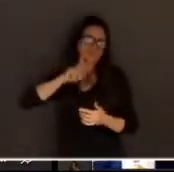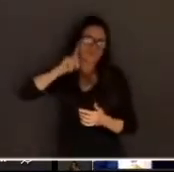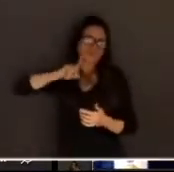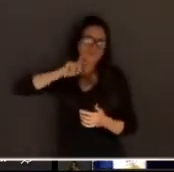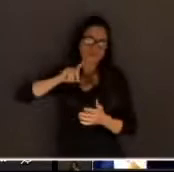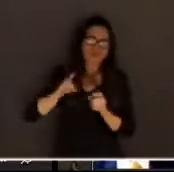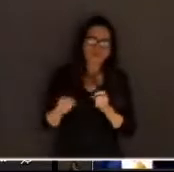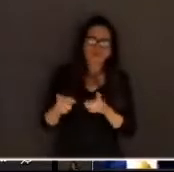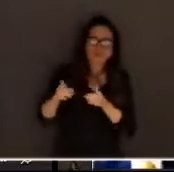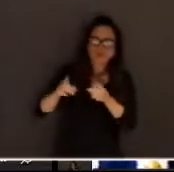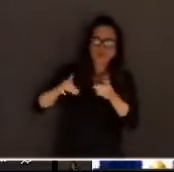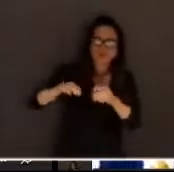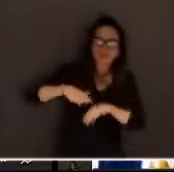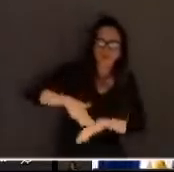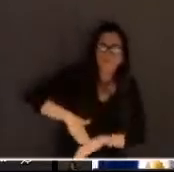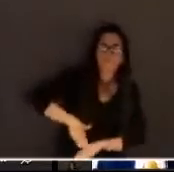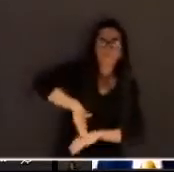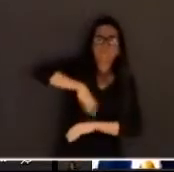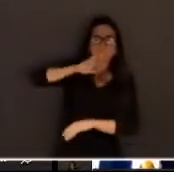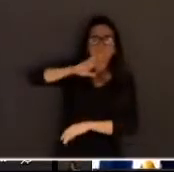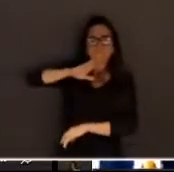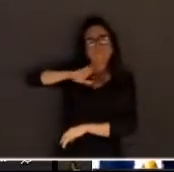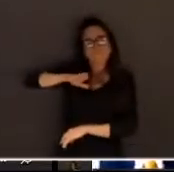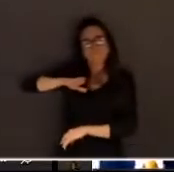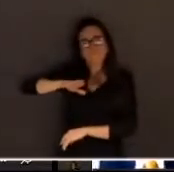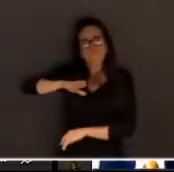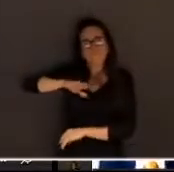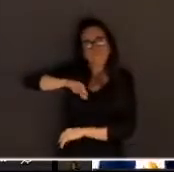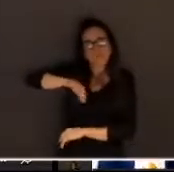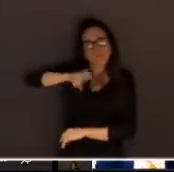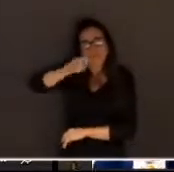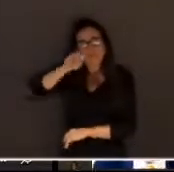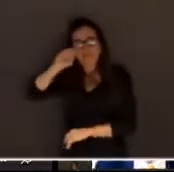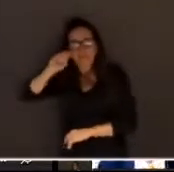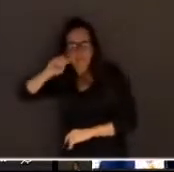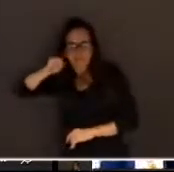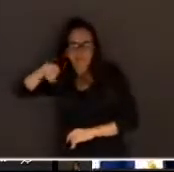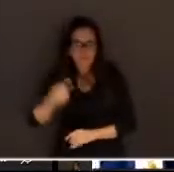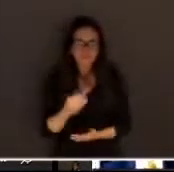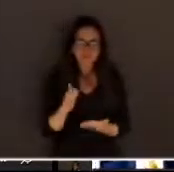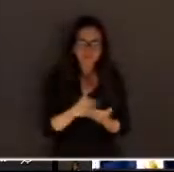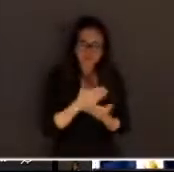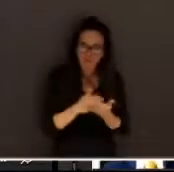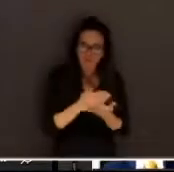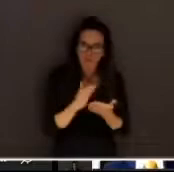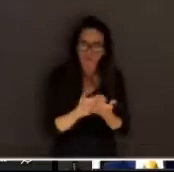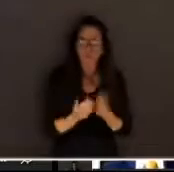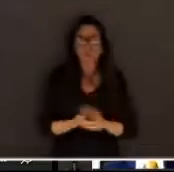bilhão de cópias exemplares ao redor do mundo,